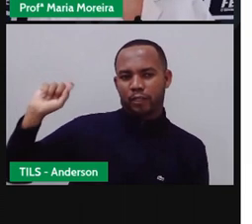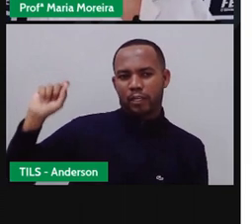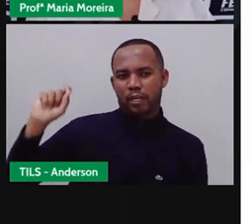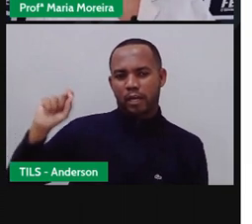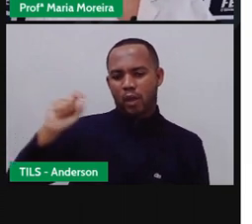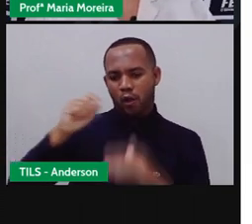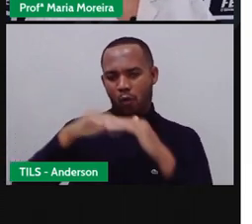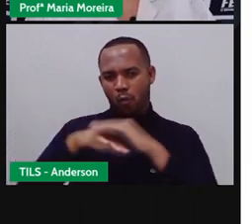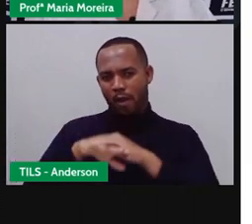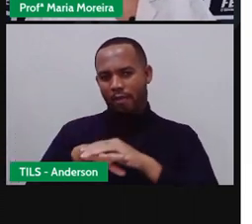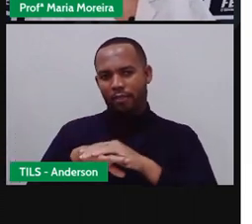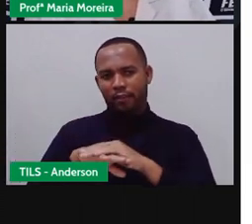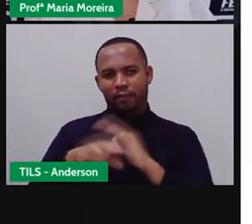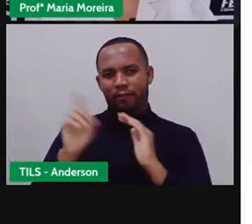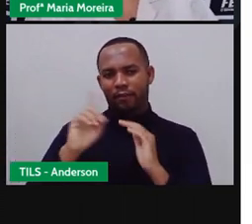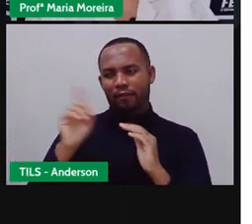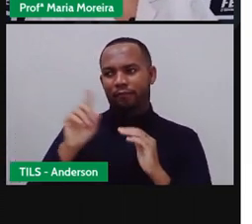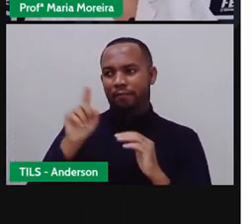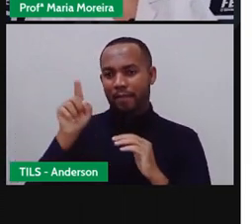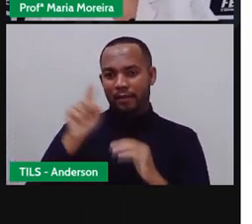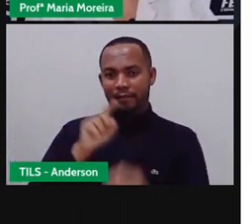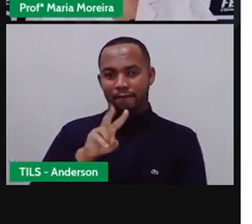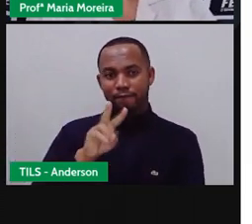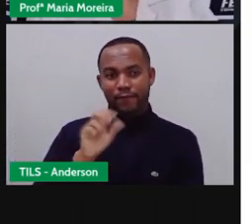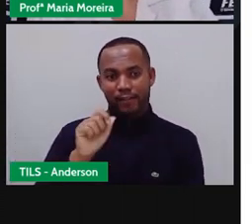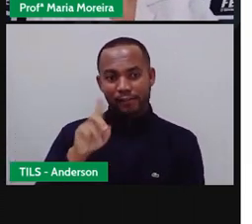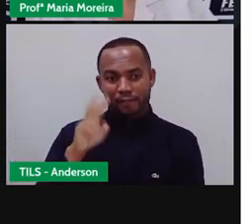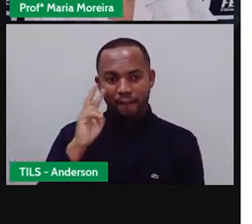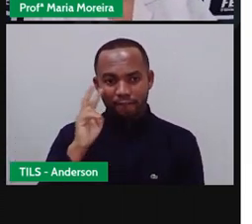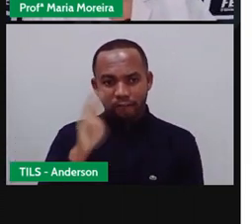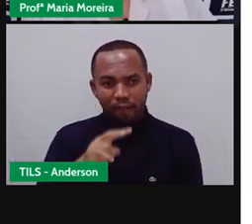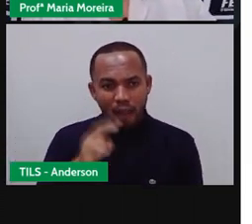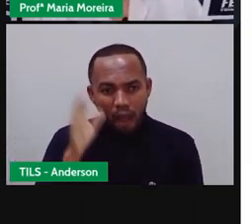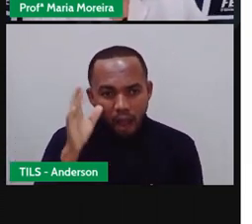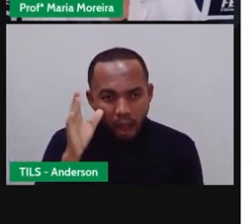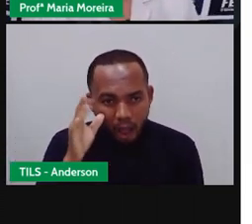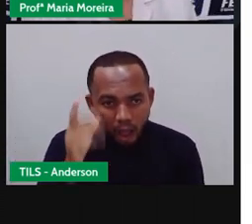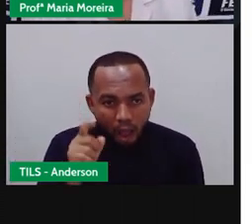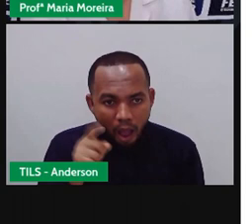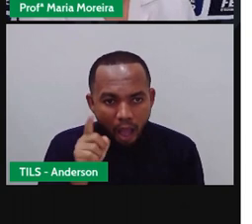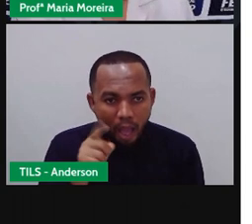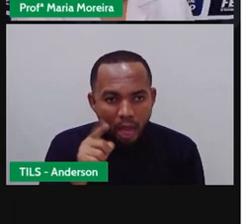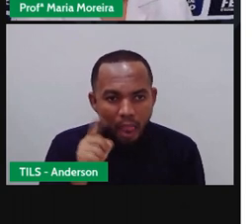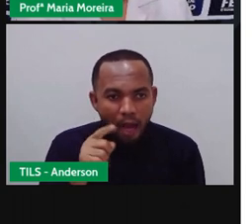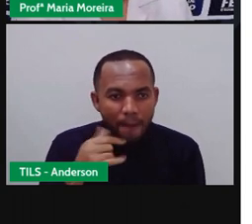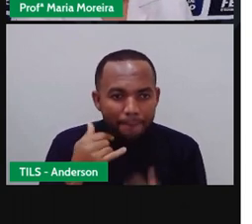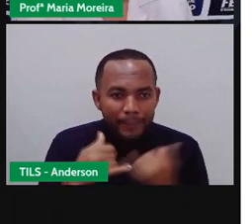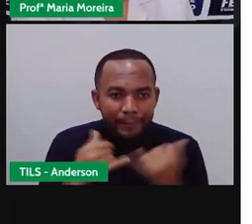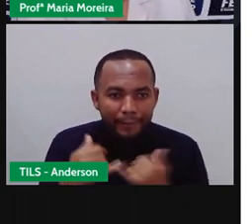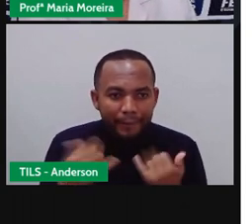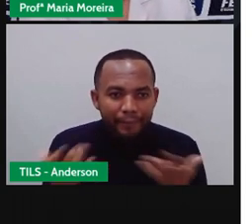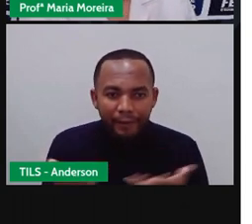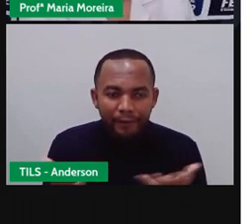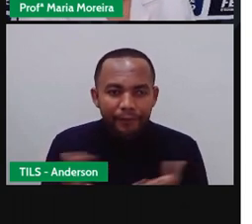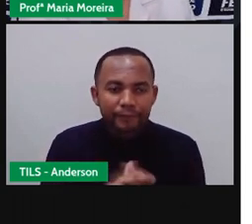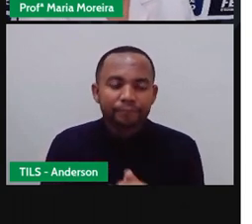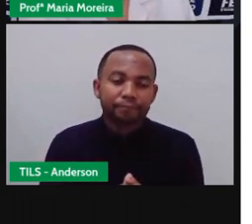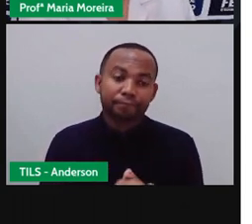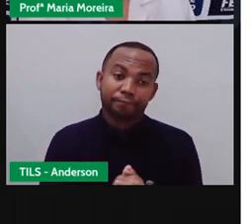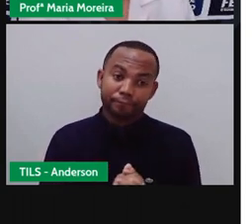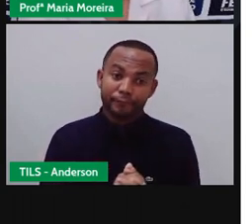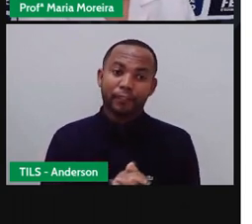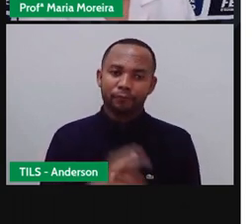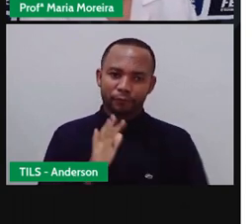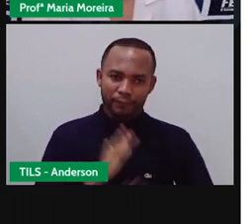Guardada. E aí, Provanha não saberia. Não é isso? Estaria errada? Estaria. Mas quantas vezes a gente quer, na verdade, guardar, né, uma